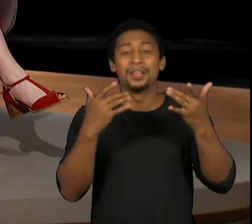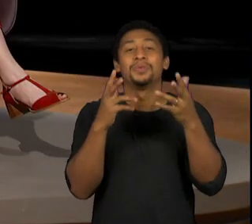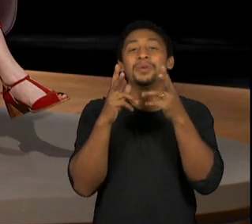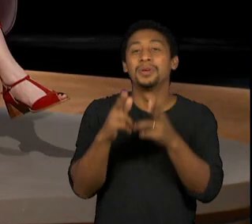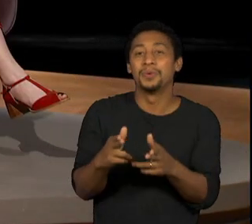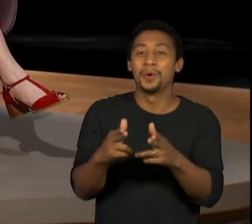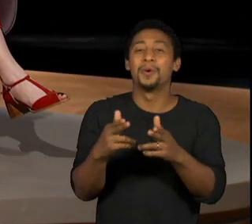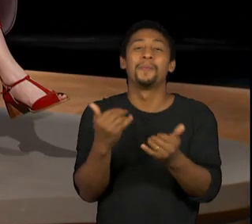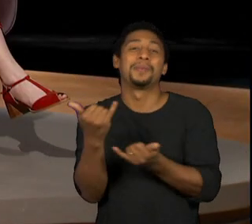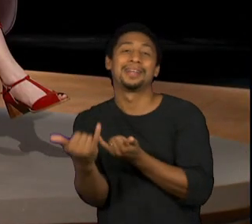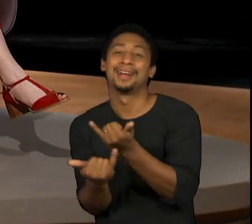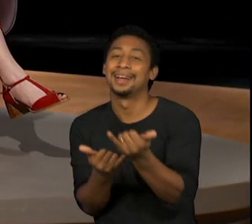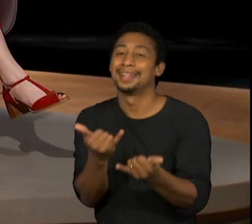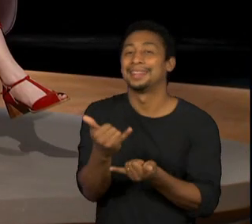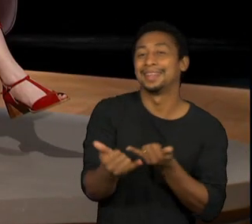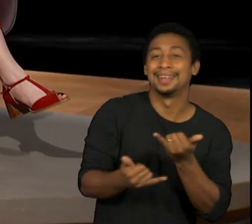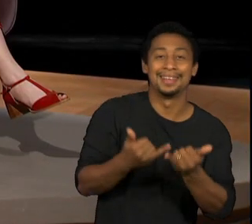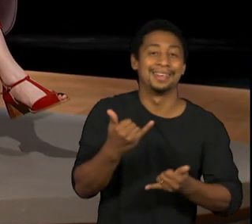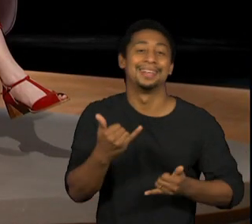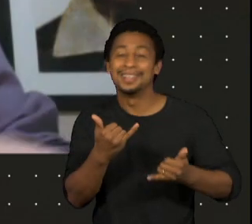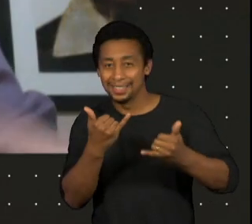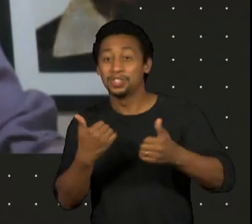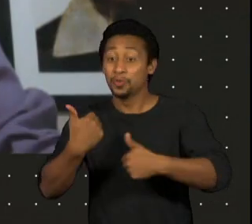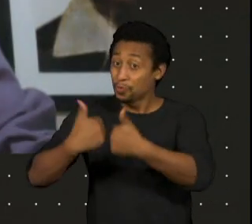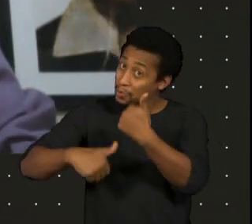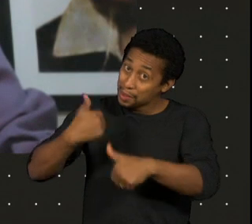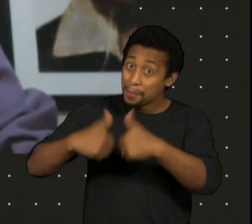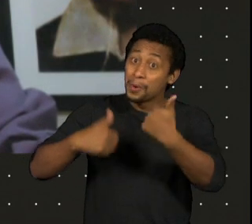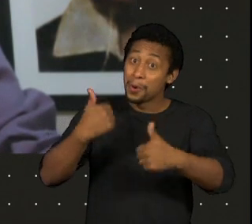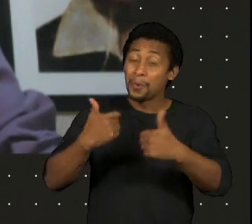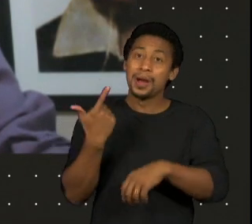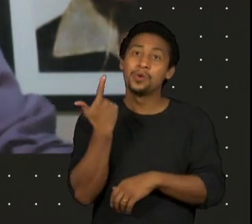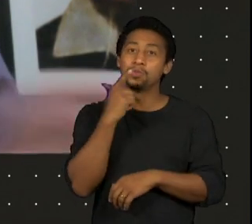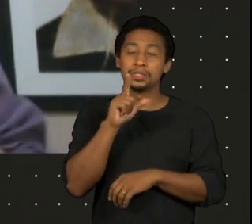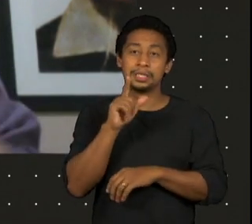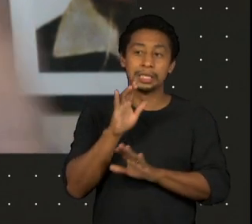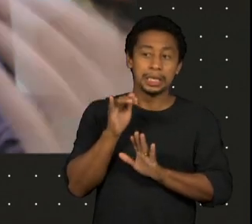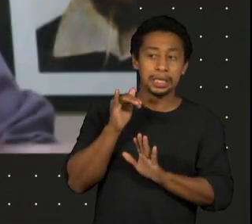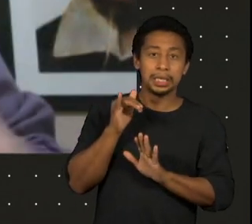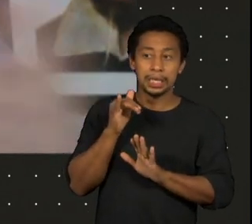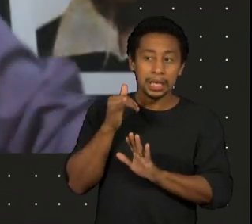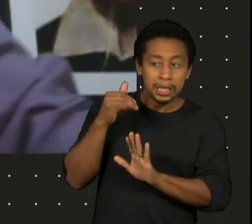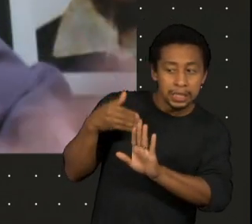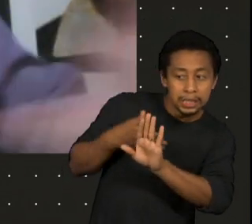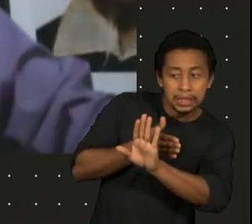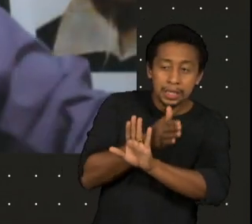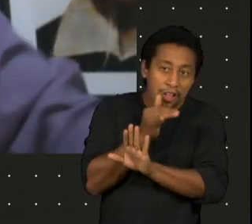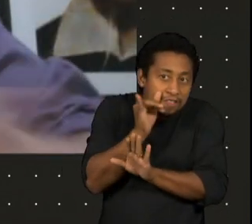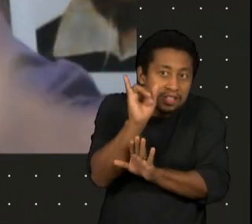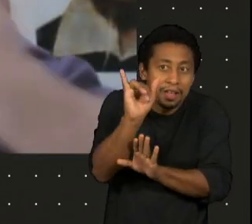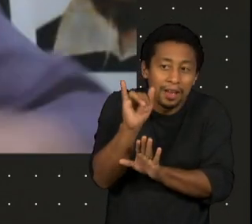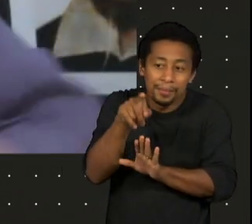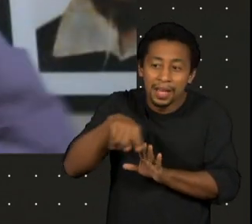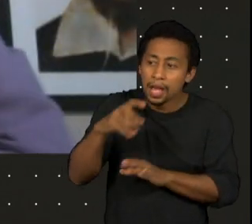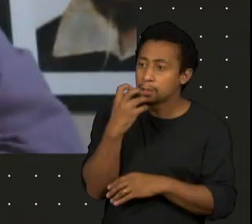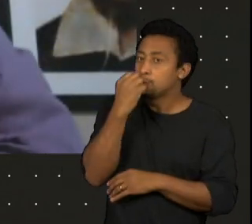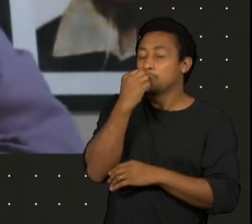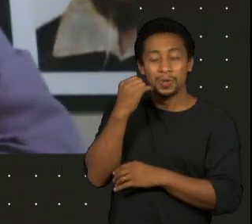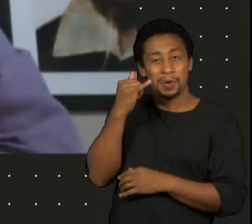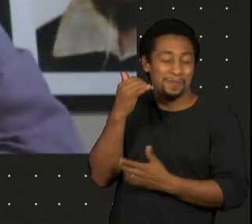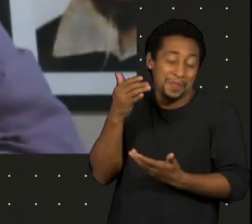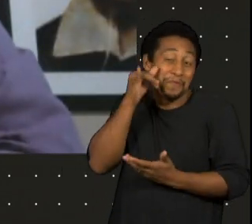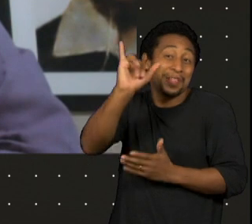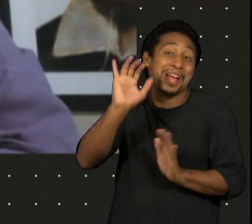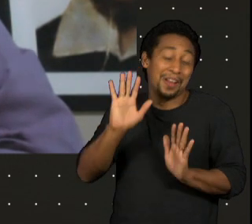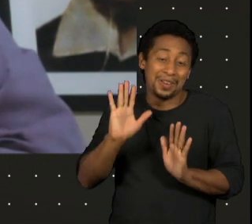feita por todos, que era, inclusive, uma maneira de se driblar à censura, que não teria jeito de seguir atrás disso tudo.